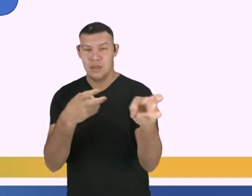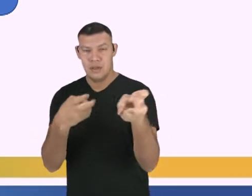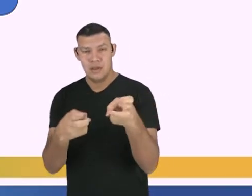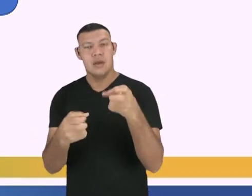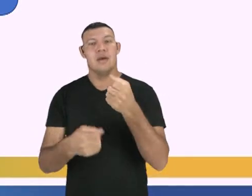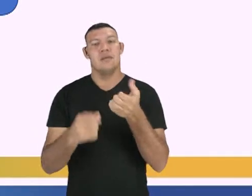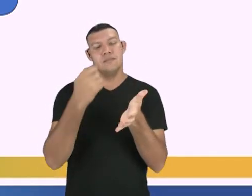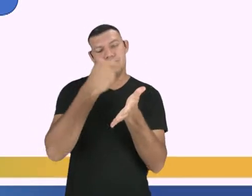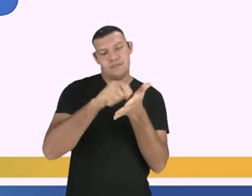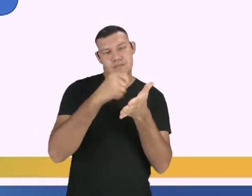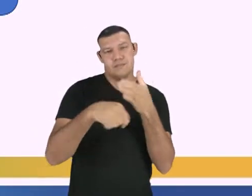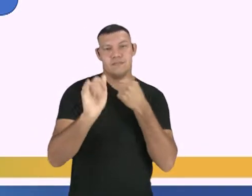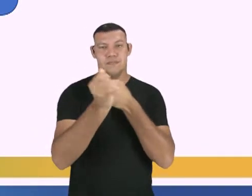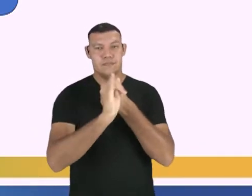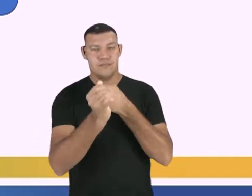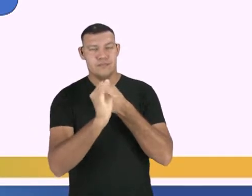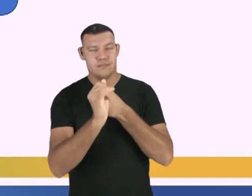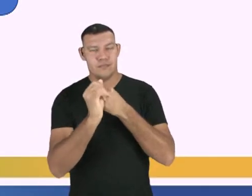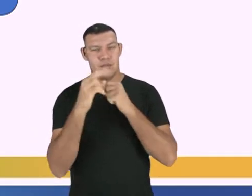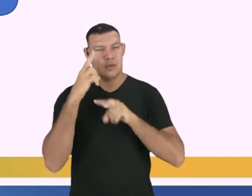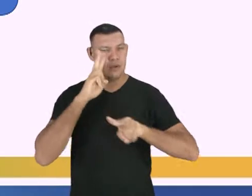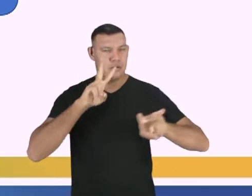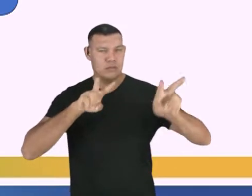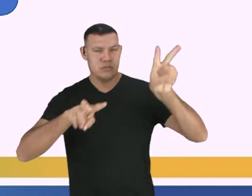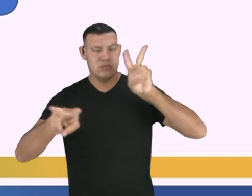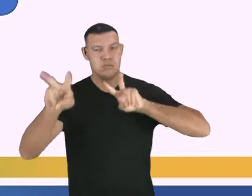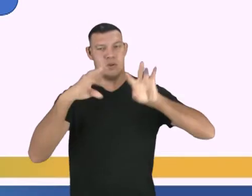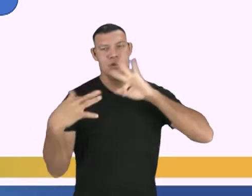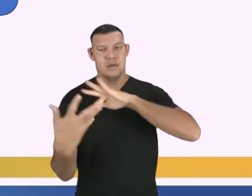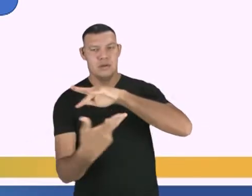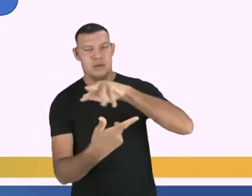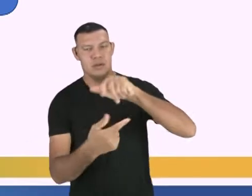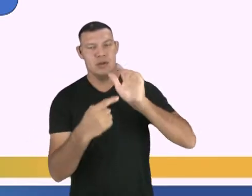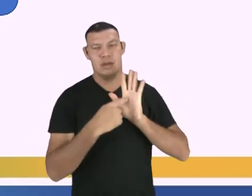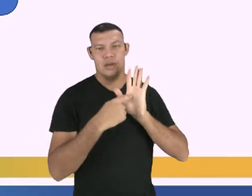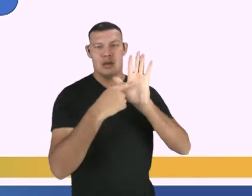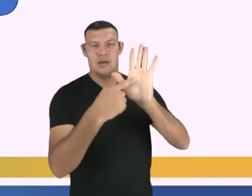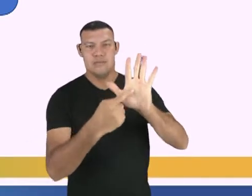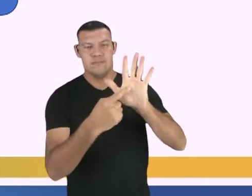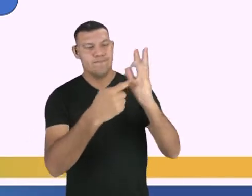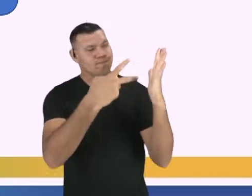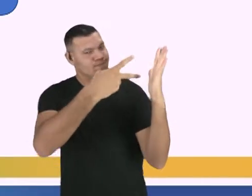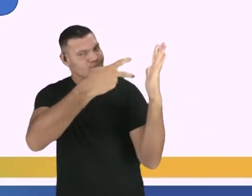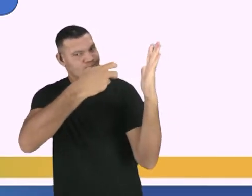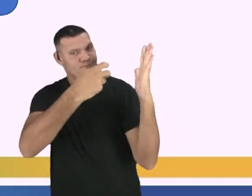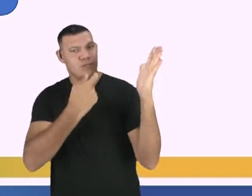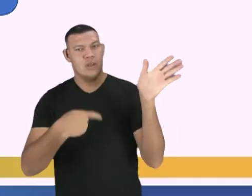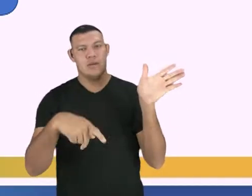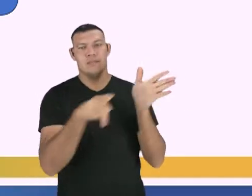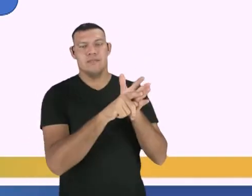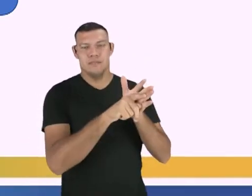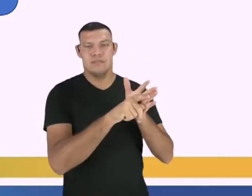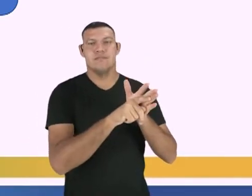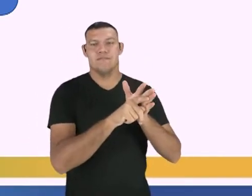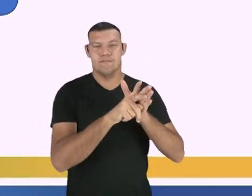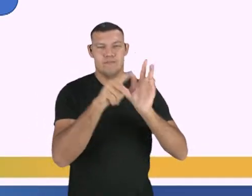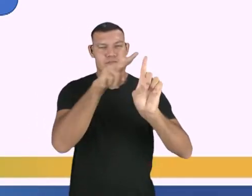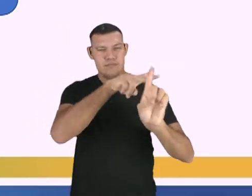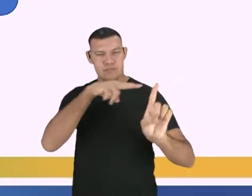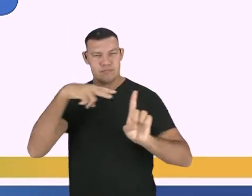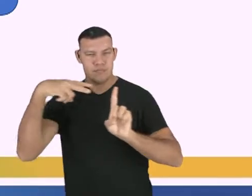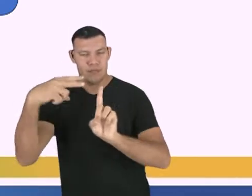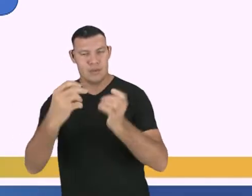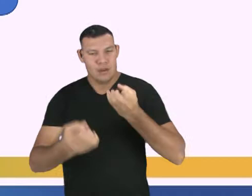o cronista observa o mundo e o apresenta aos leitores, segundo sua interpretação, com uma visão mais